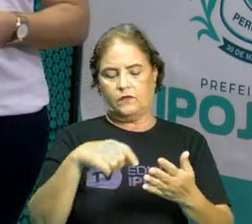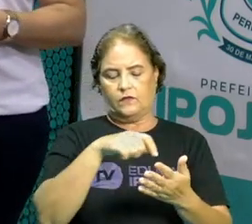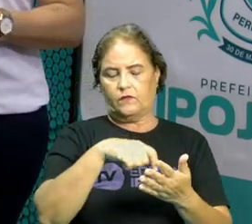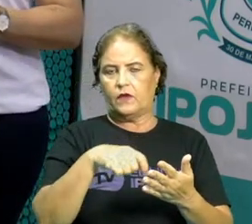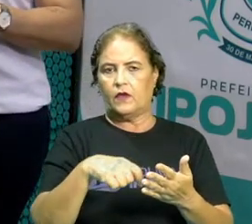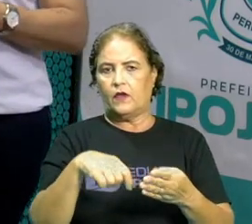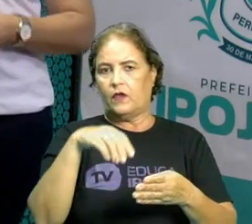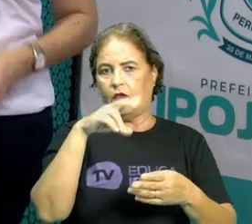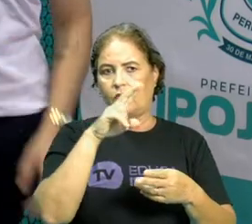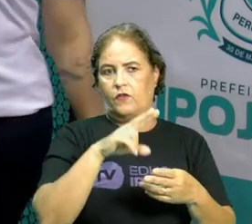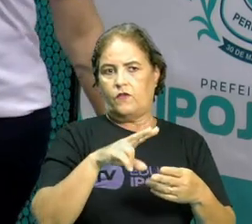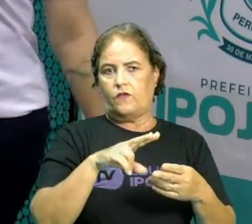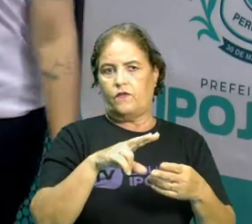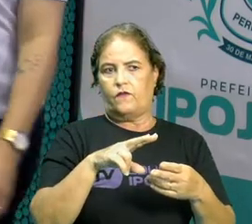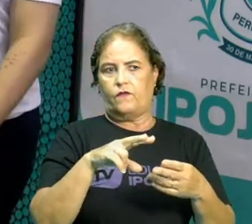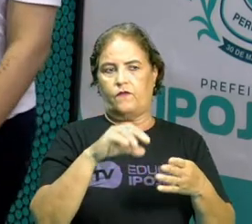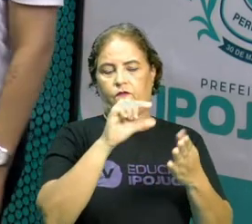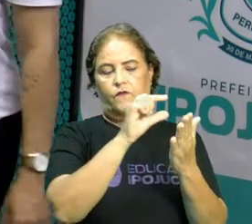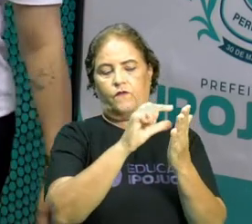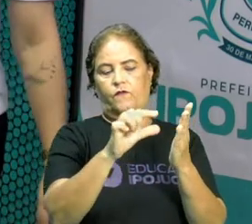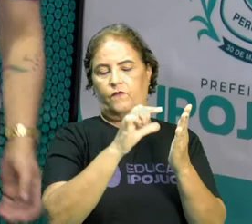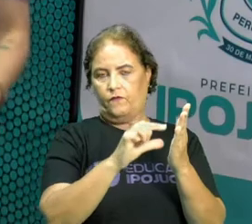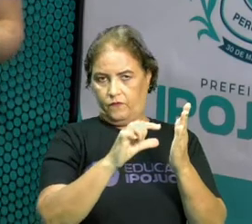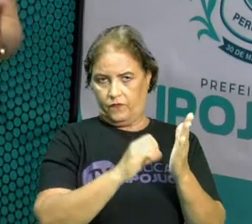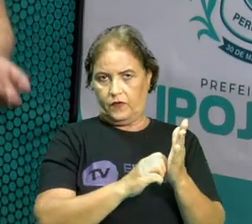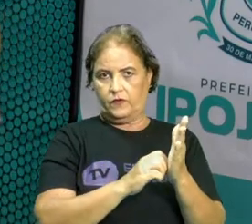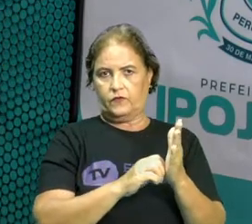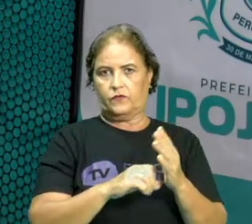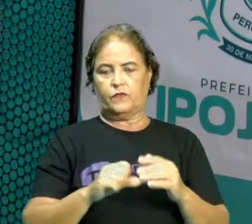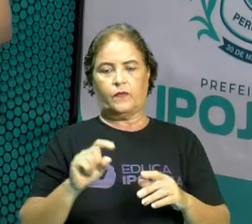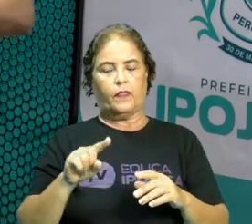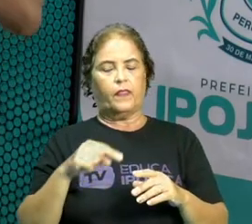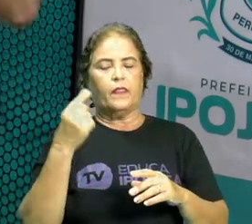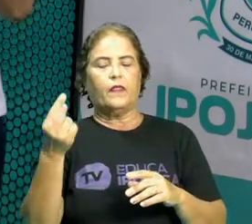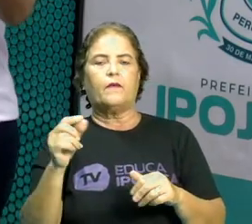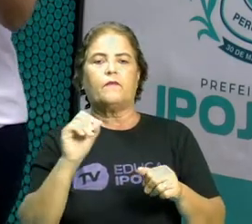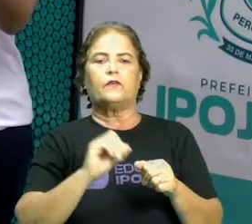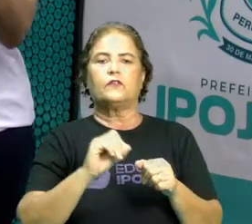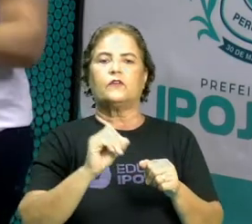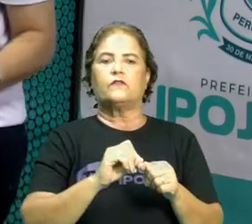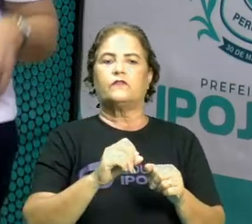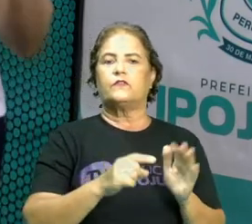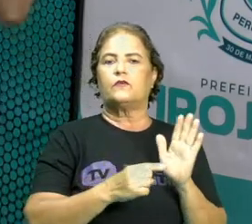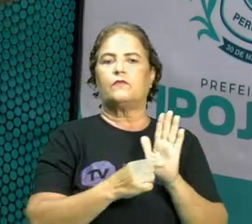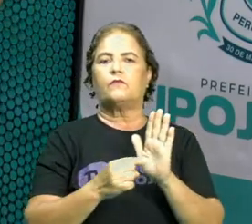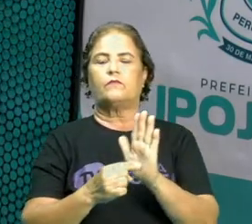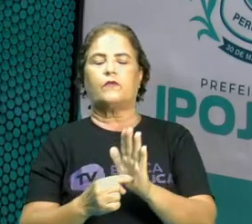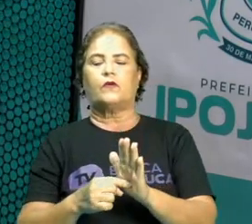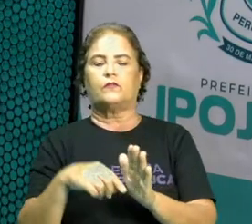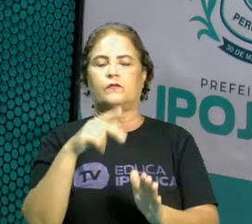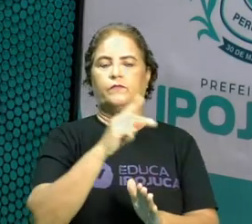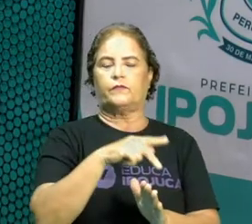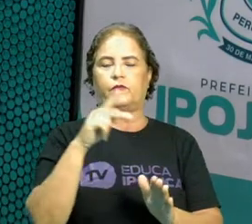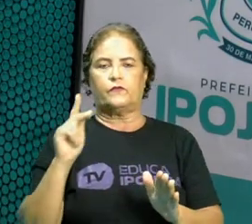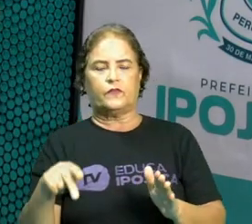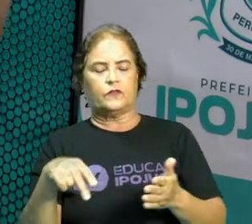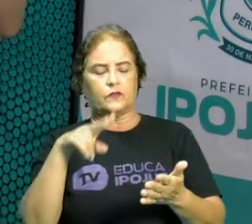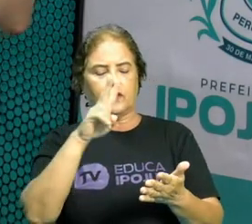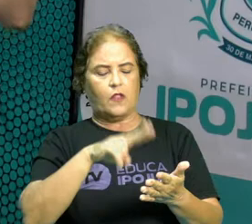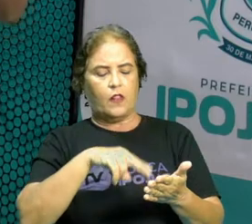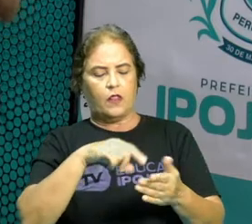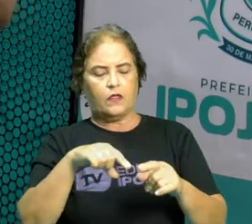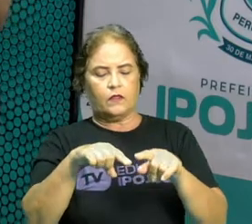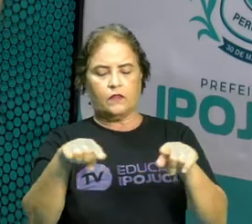narrativo. Tá bom? E aí, depois que vocês fizerem isso, leva para o teu professor, lê na sala de